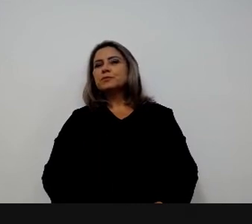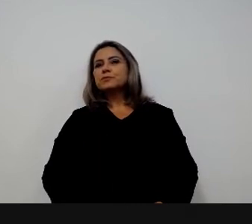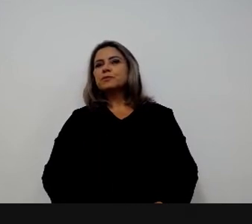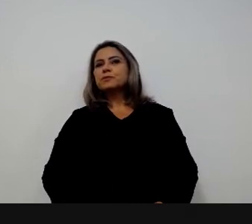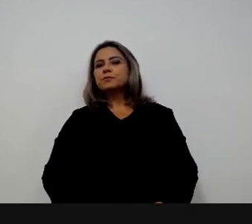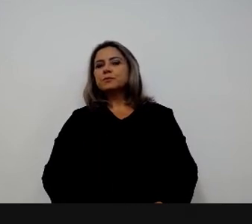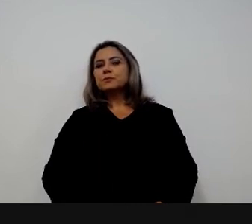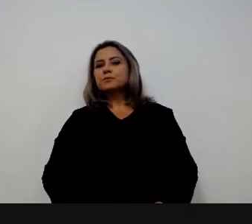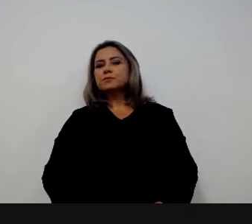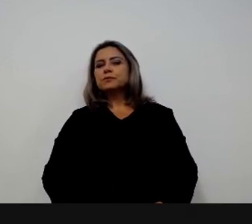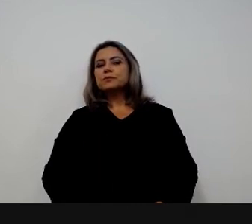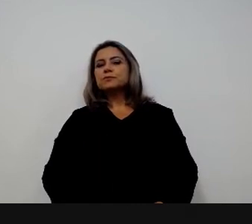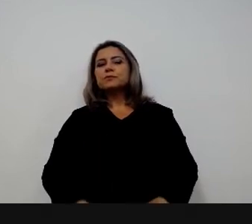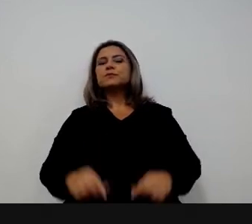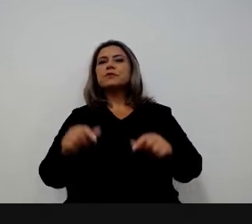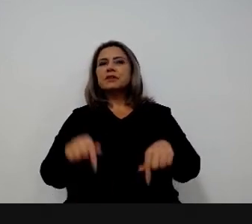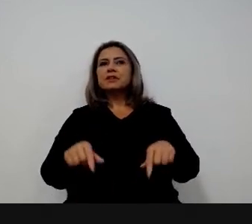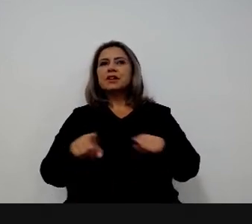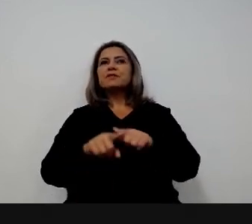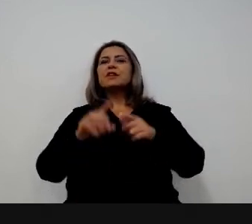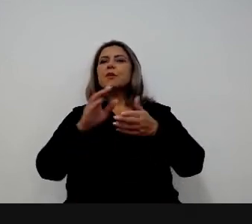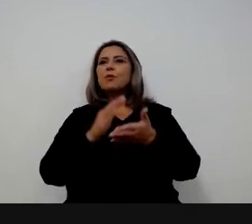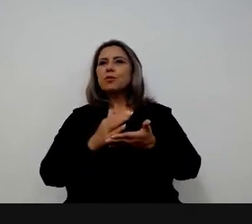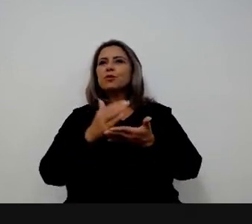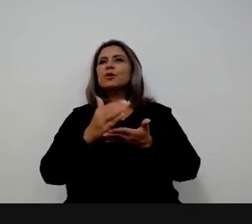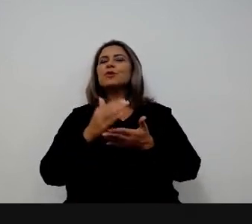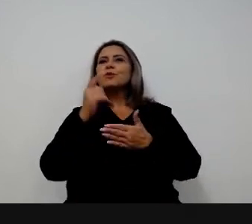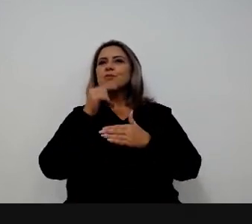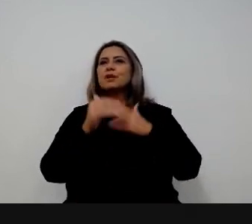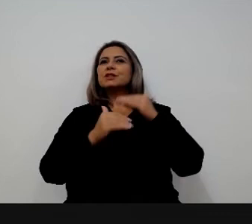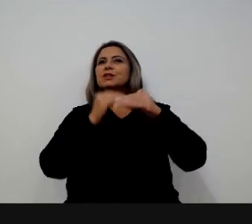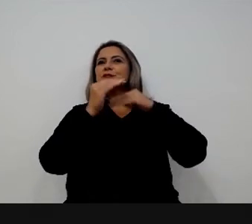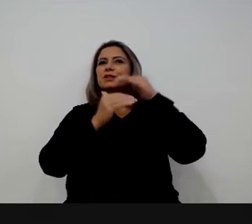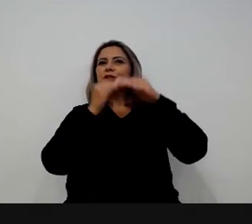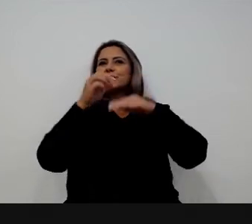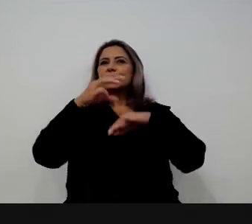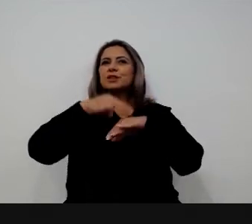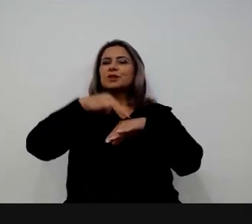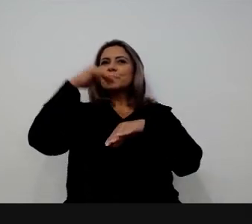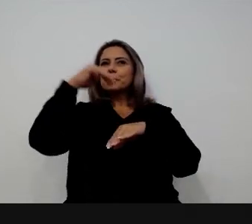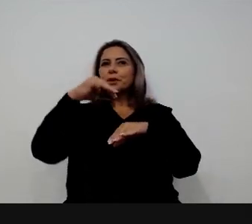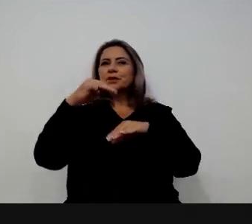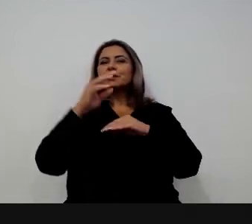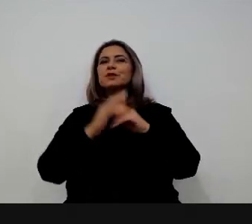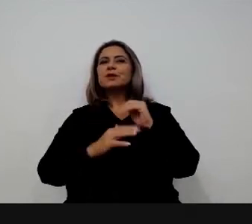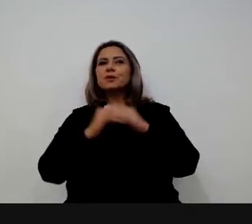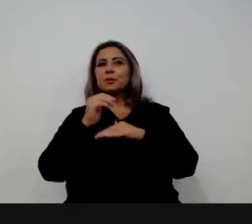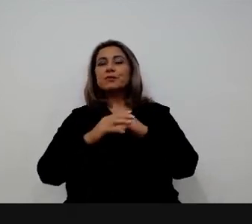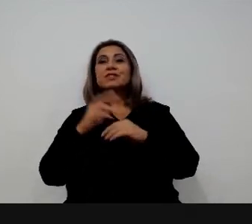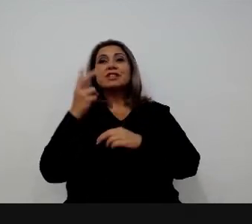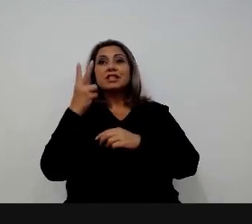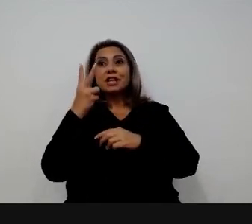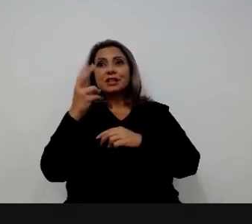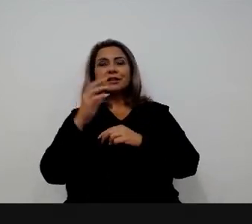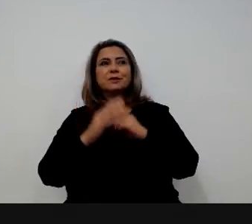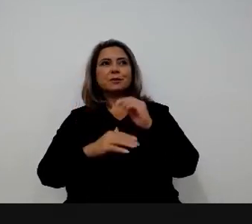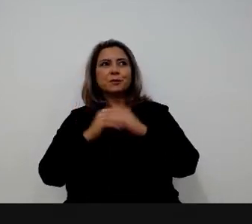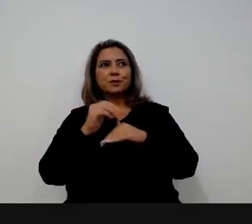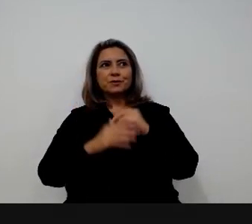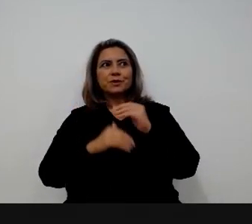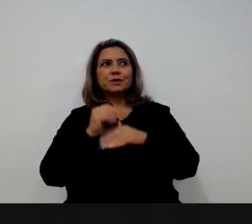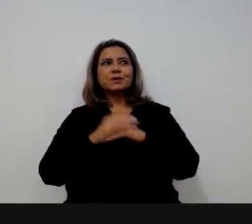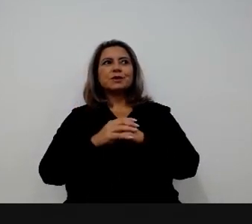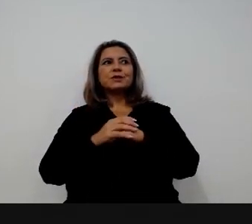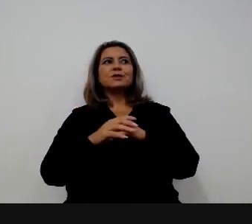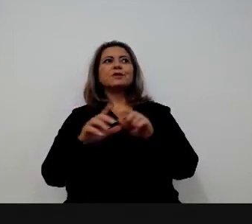assim como a casa que a gente também começou a desenvolvimento dos nossos mestrados profissionais temos hoje dois mestrados profissionais